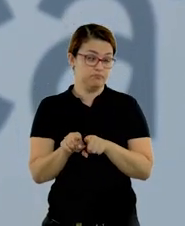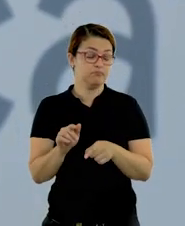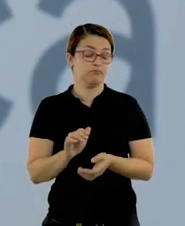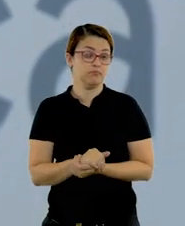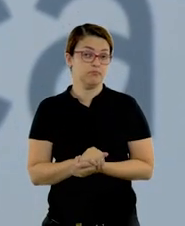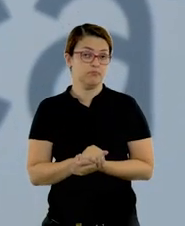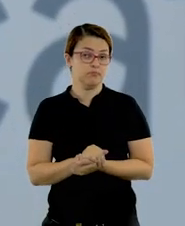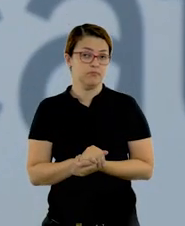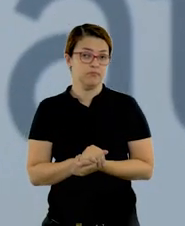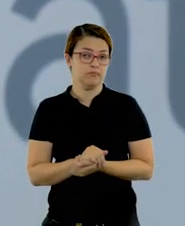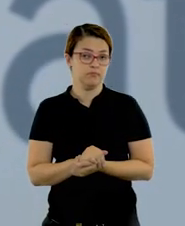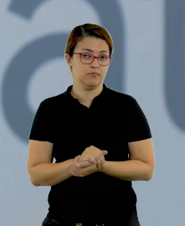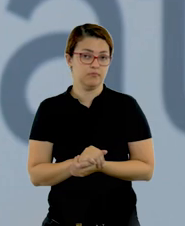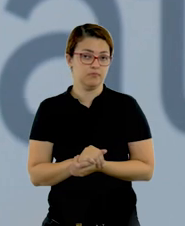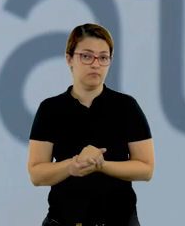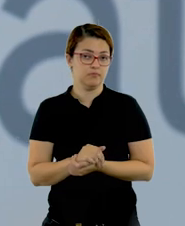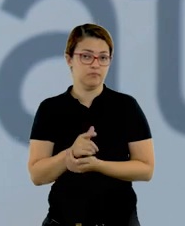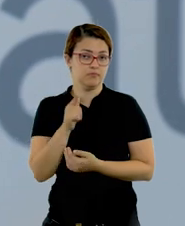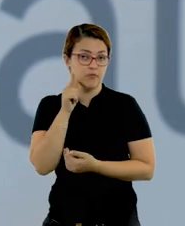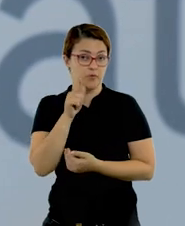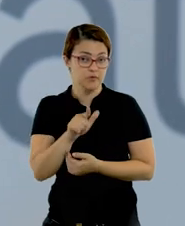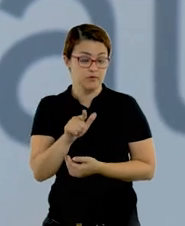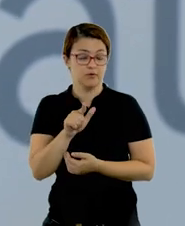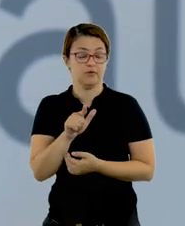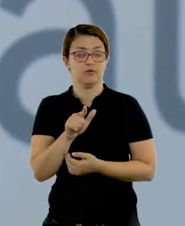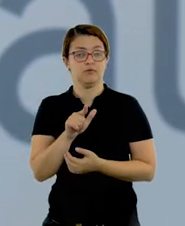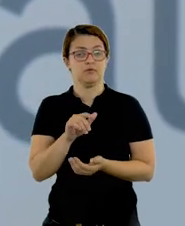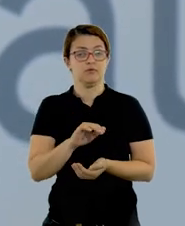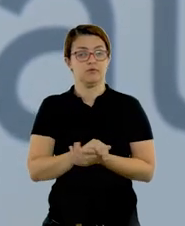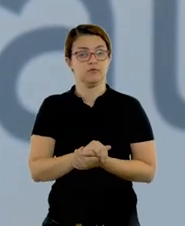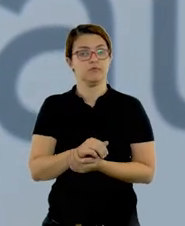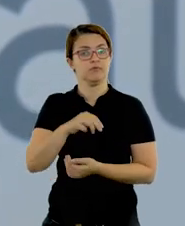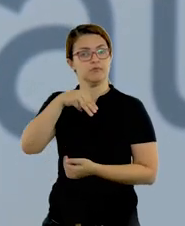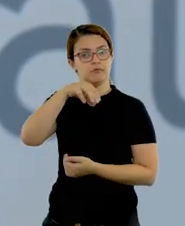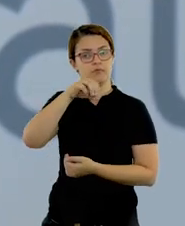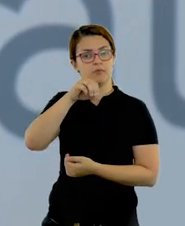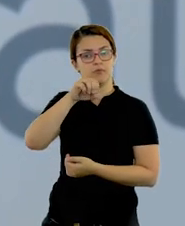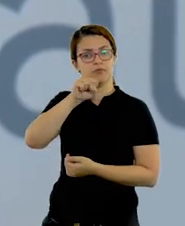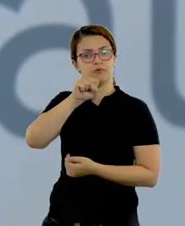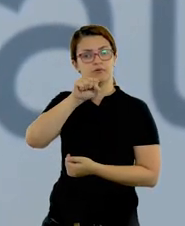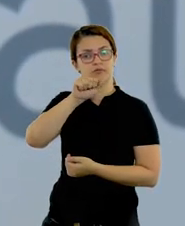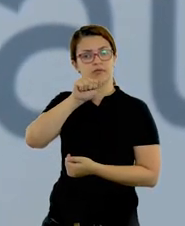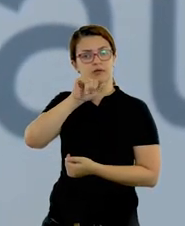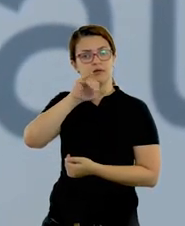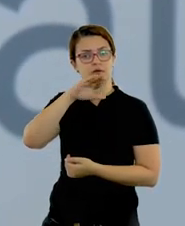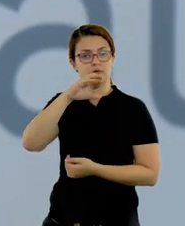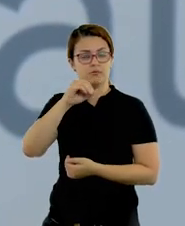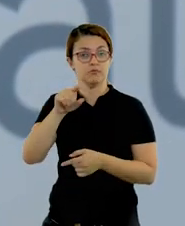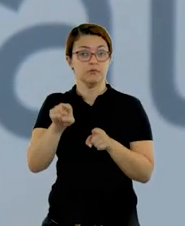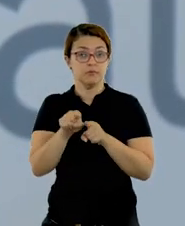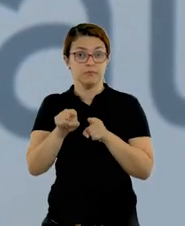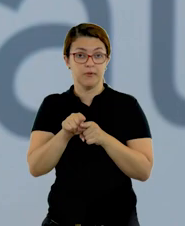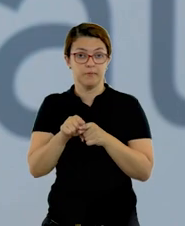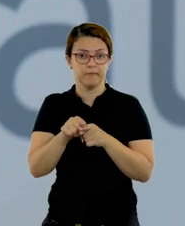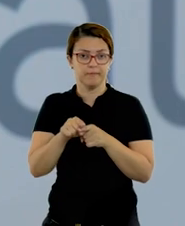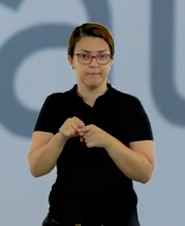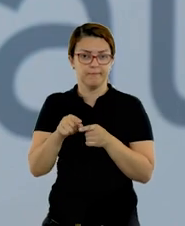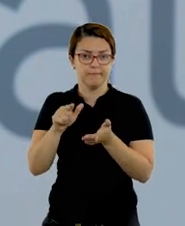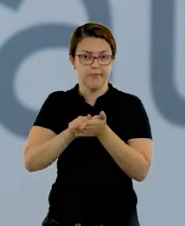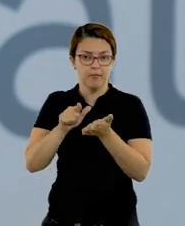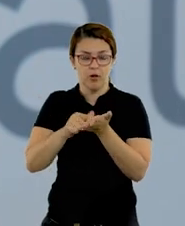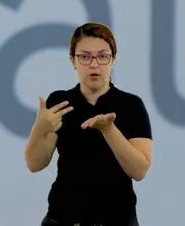fazer ou confeccionar mosaico, pessoal, é usando a técnica do papel picado.